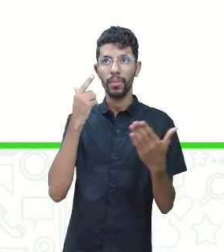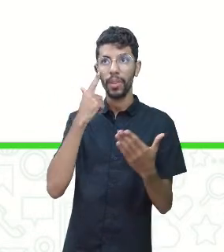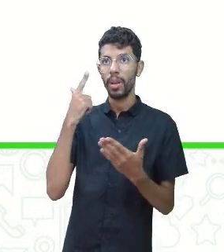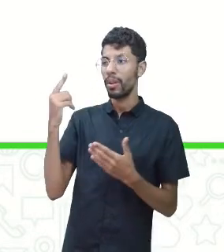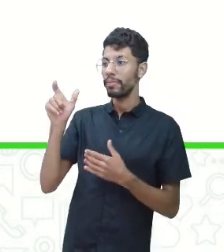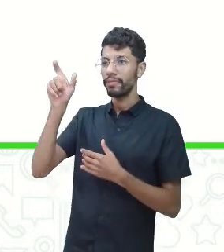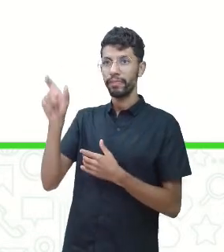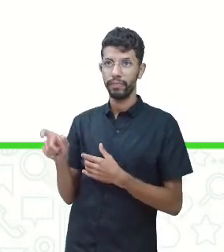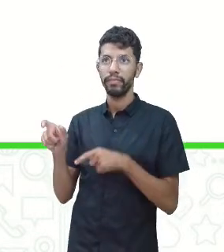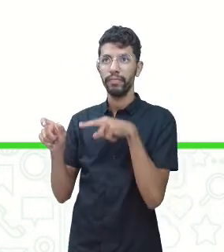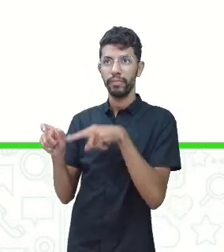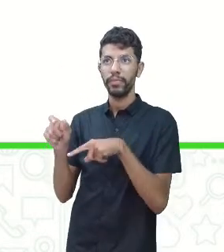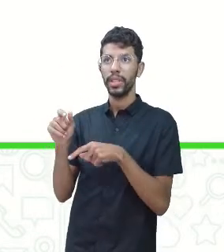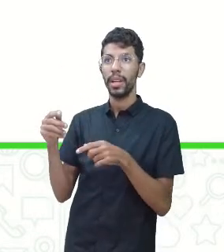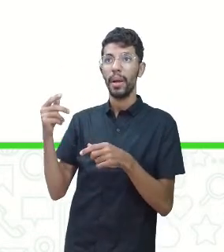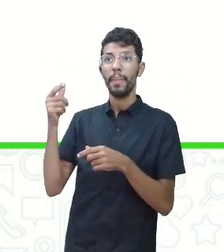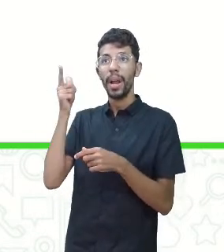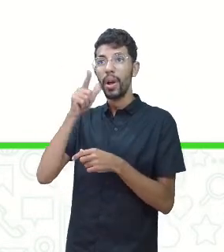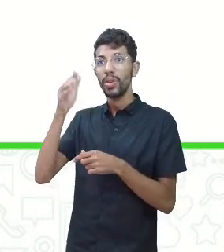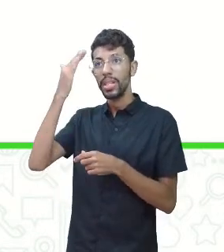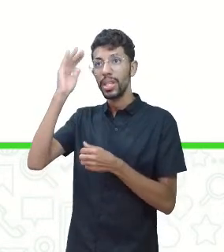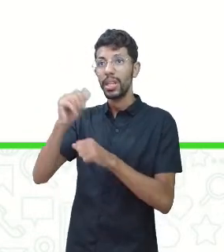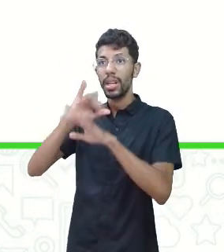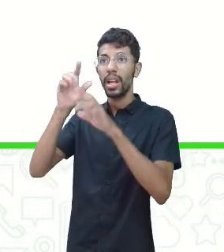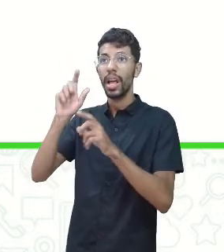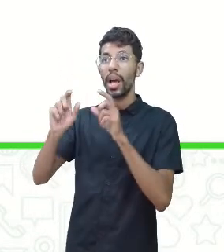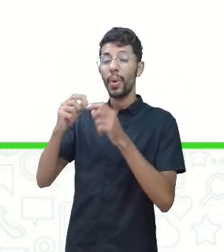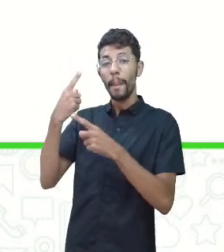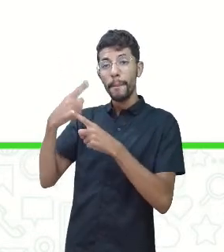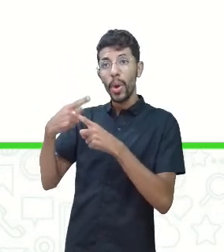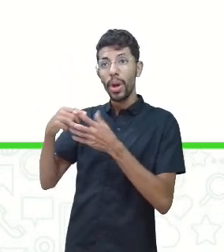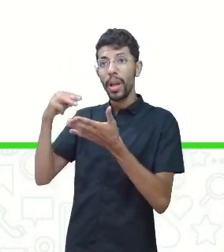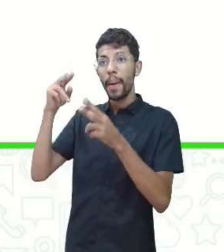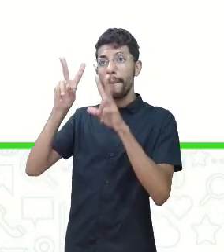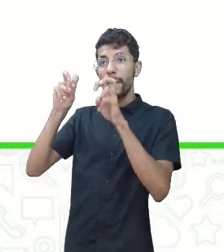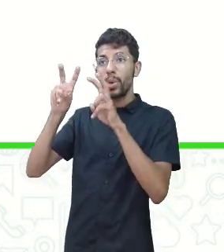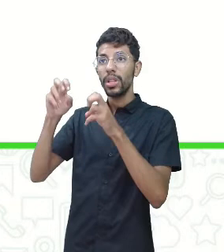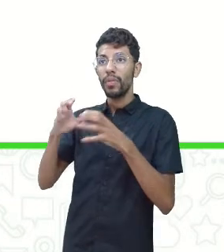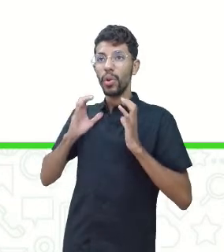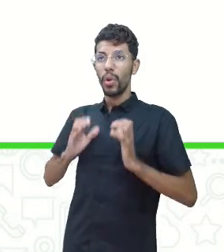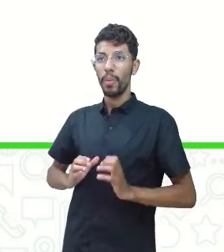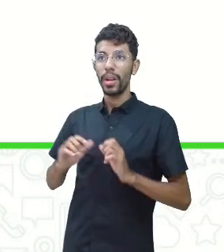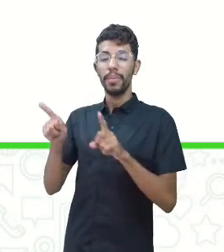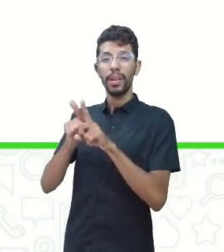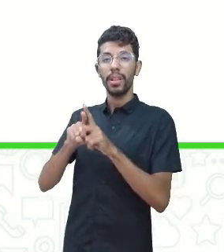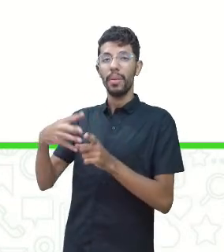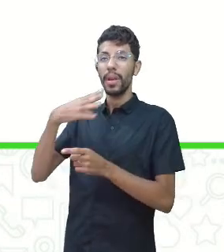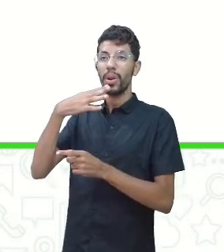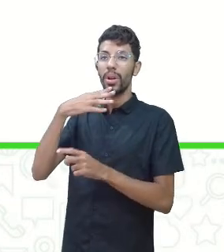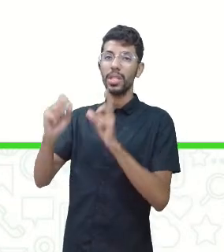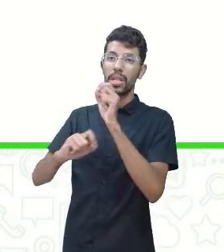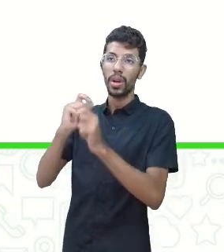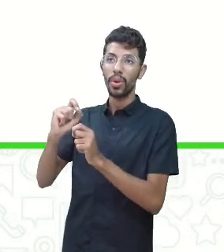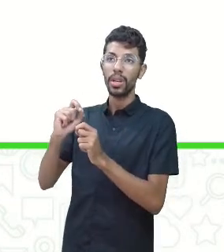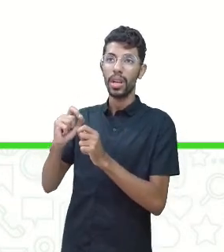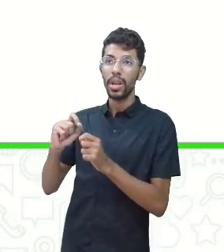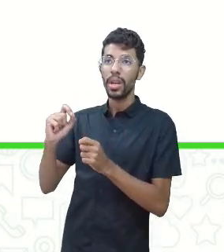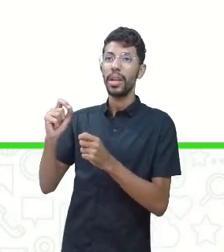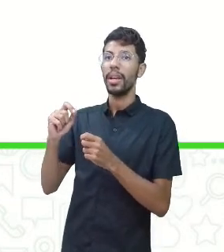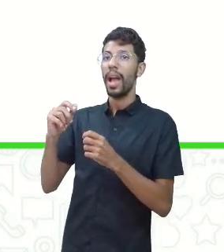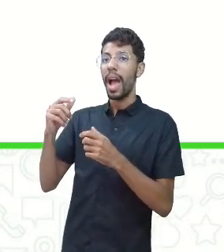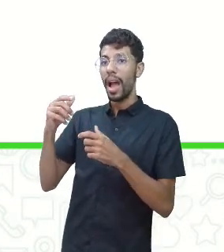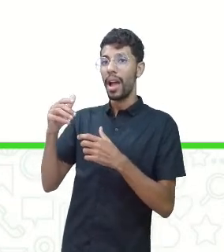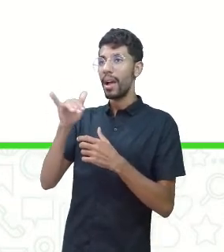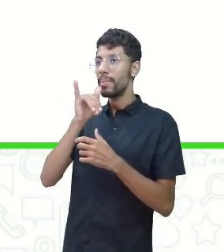possível compreender a origem de seus comportamentos e para que ela possa conhecer, reconhecer a gravidade de seus